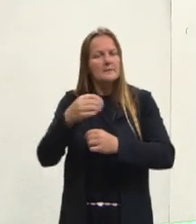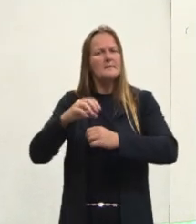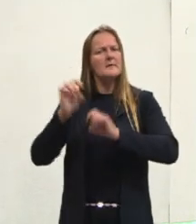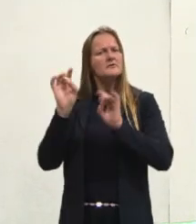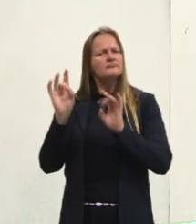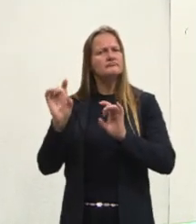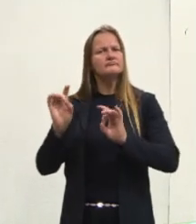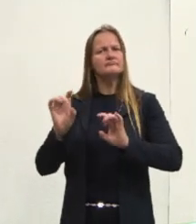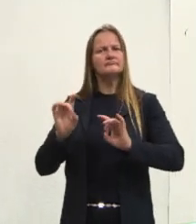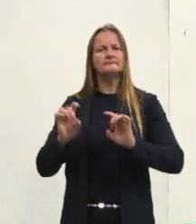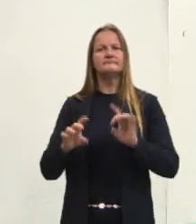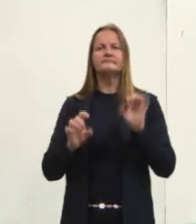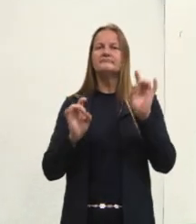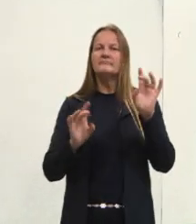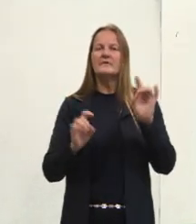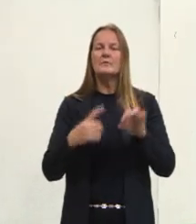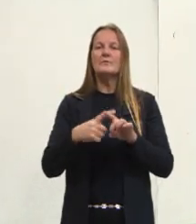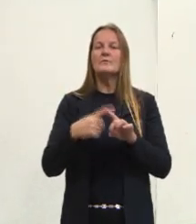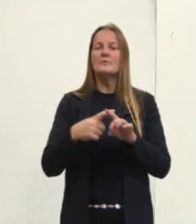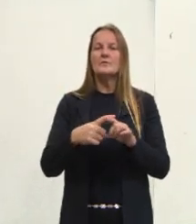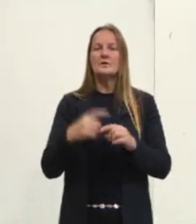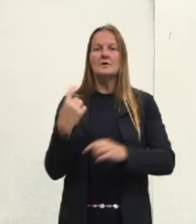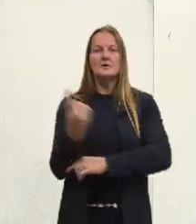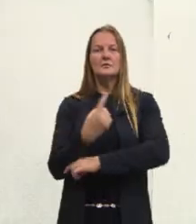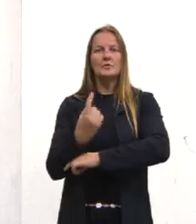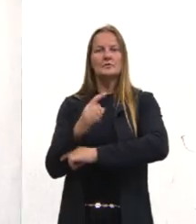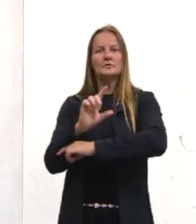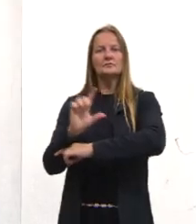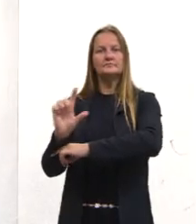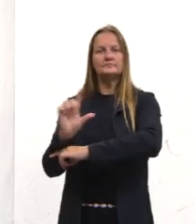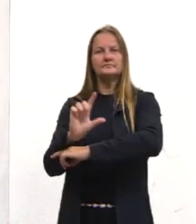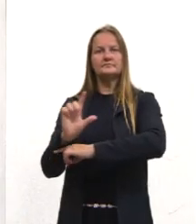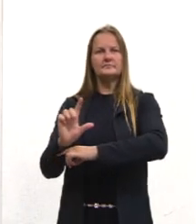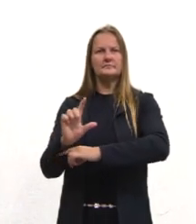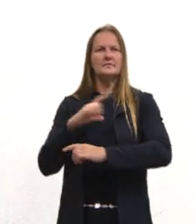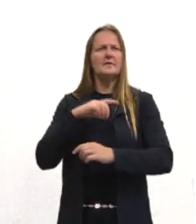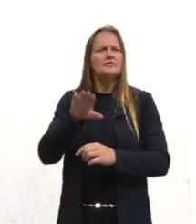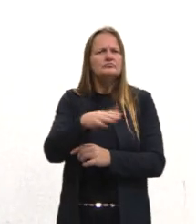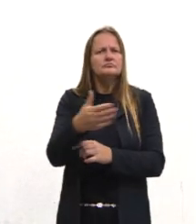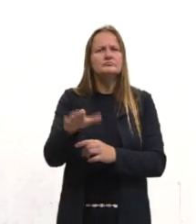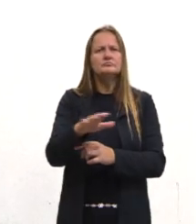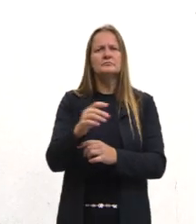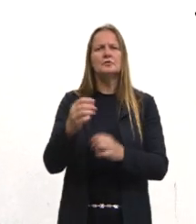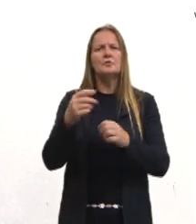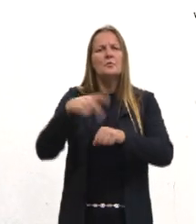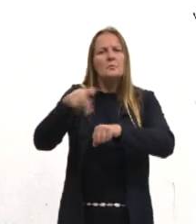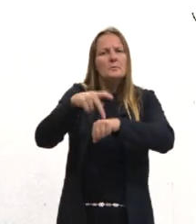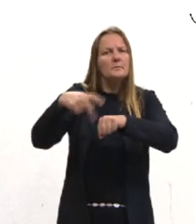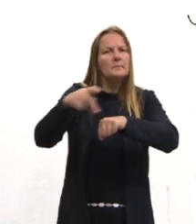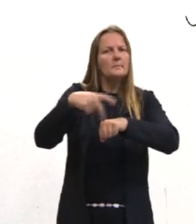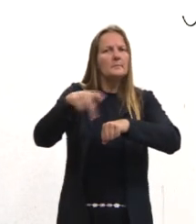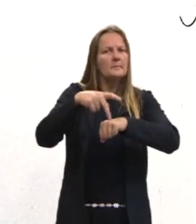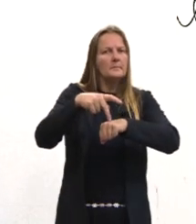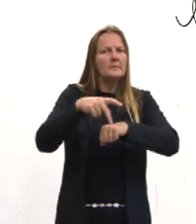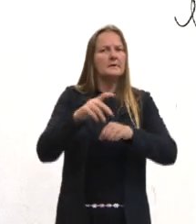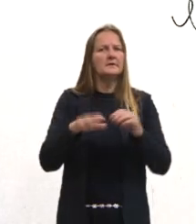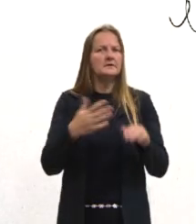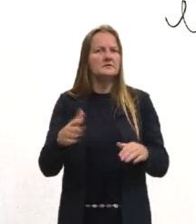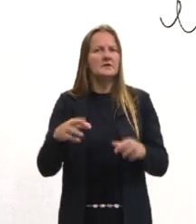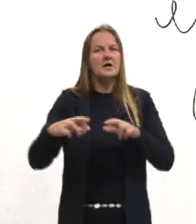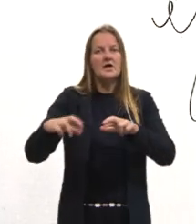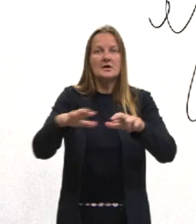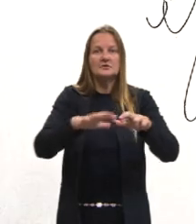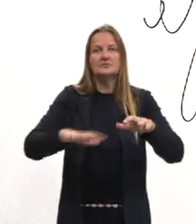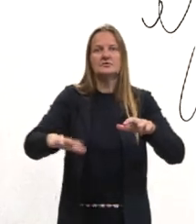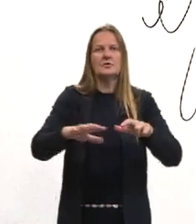especial, porque o nosso LL, dependendo do país, dependendo da região,